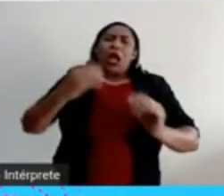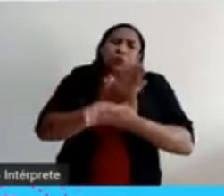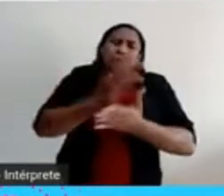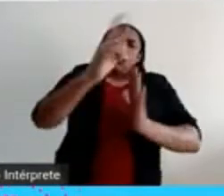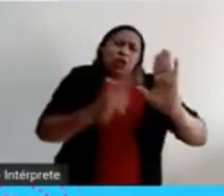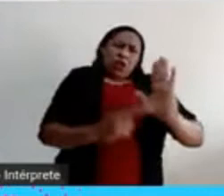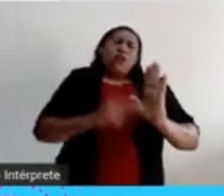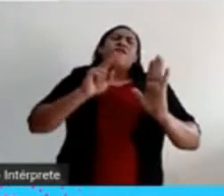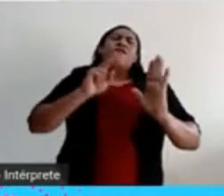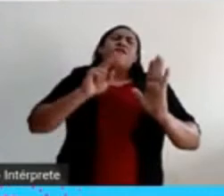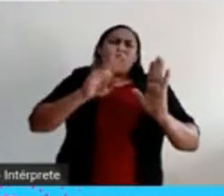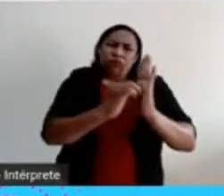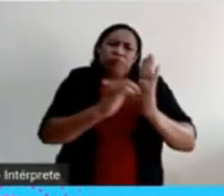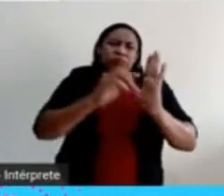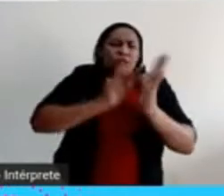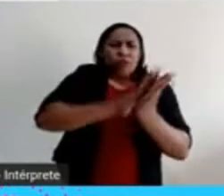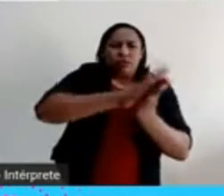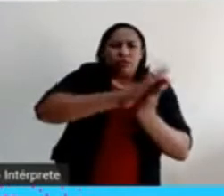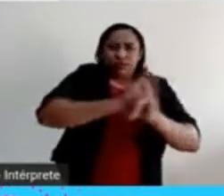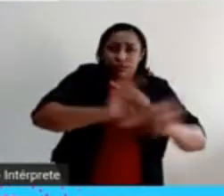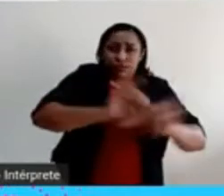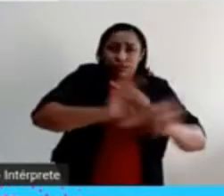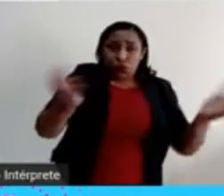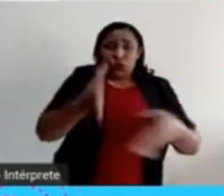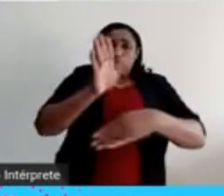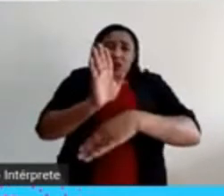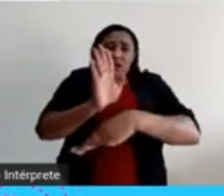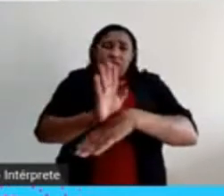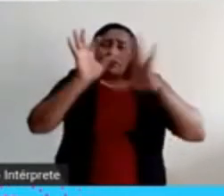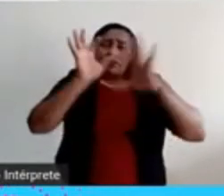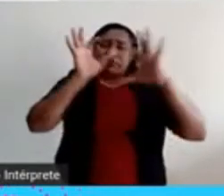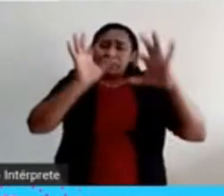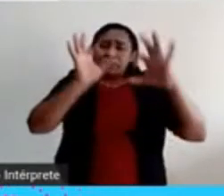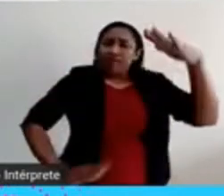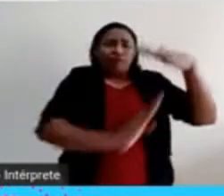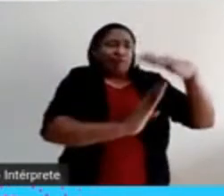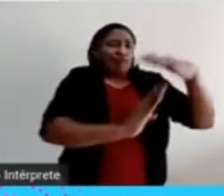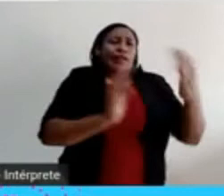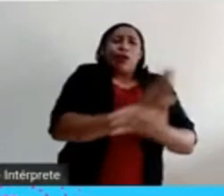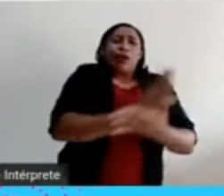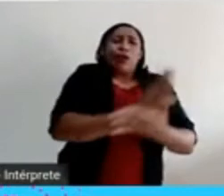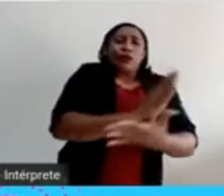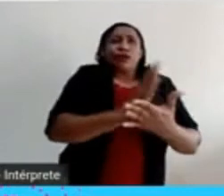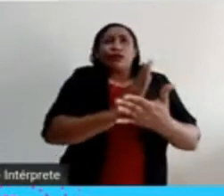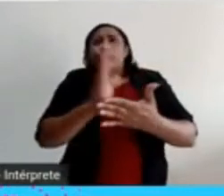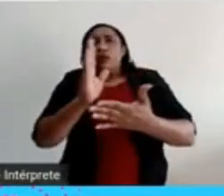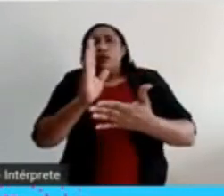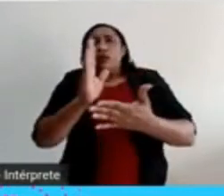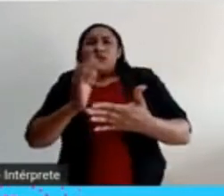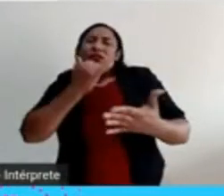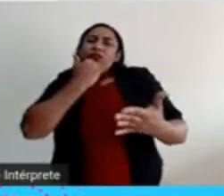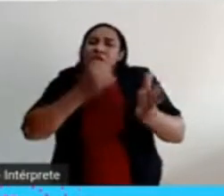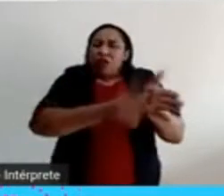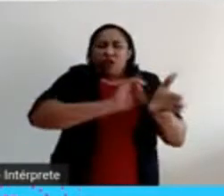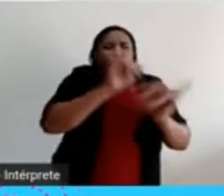hoje à tarde, limitando determinados funcionamentos. Eu não vou antecipar aqui o decreto do programa,